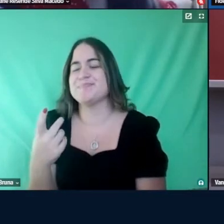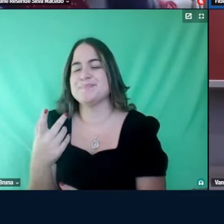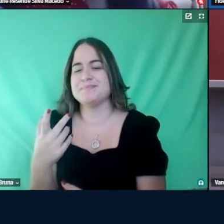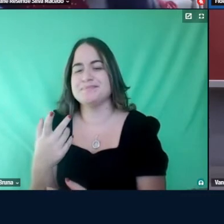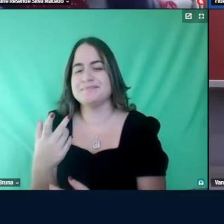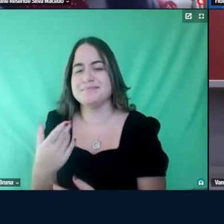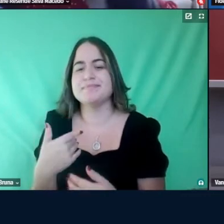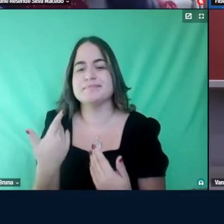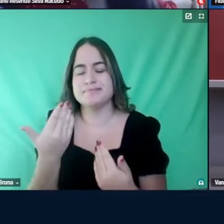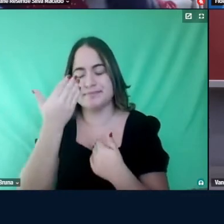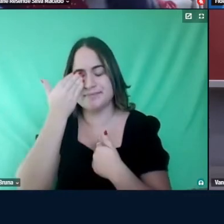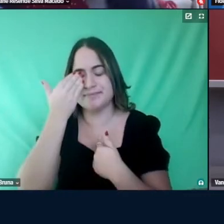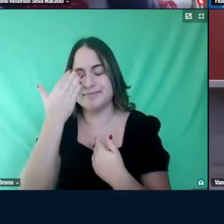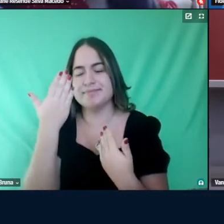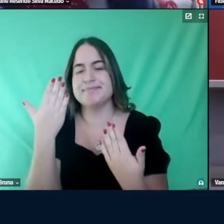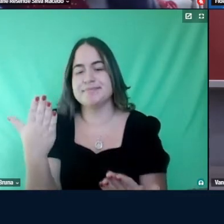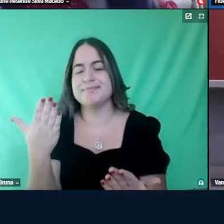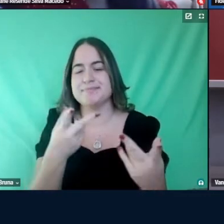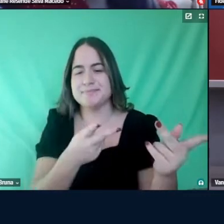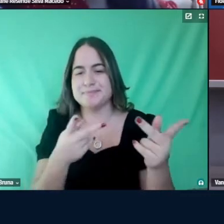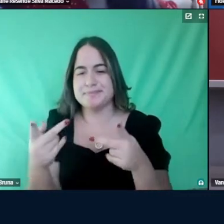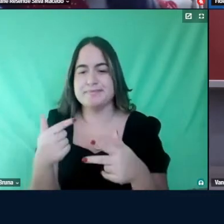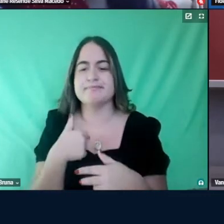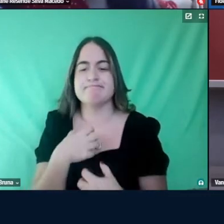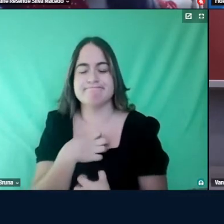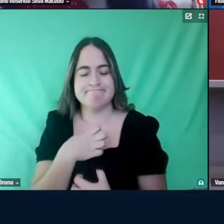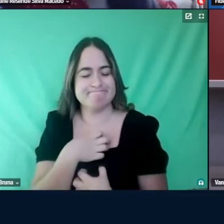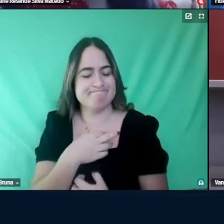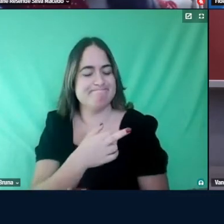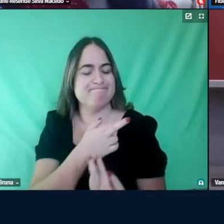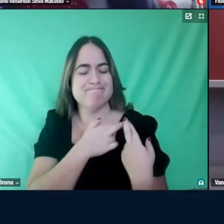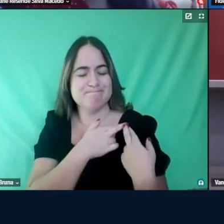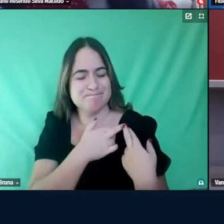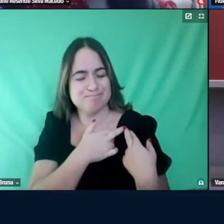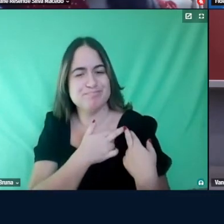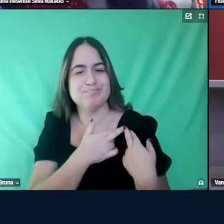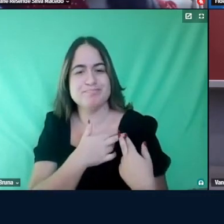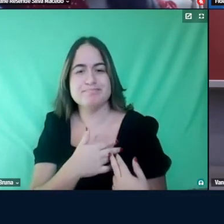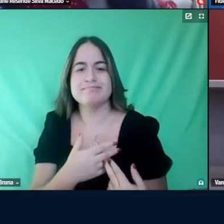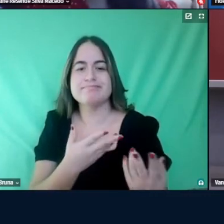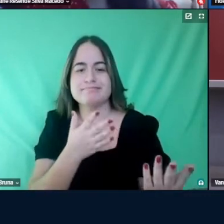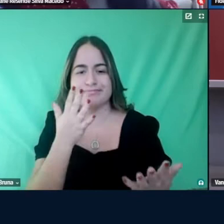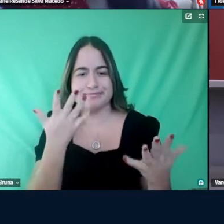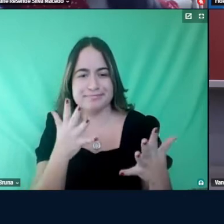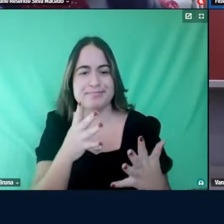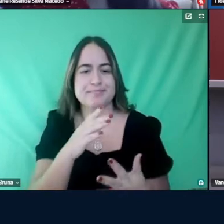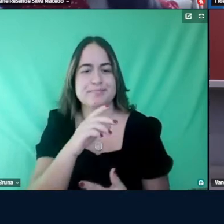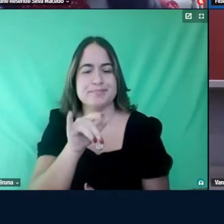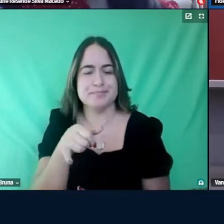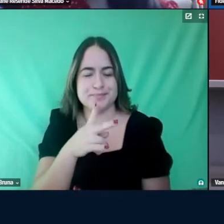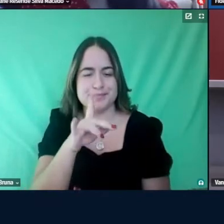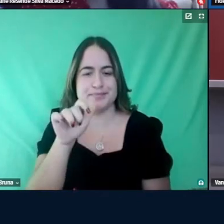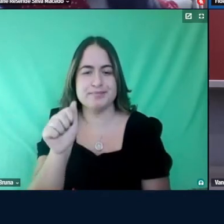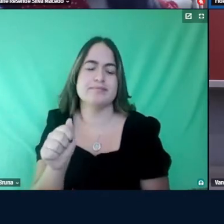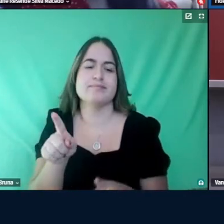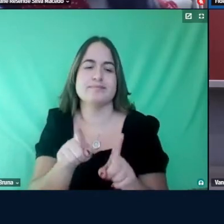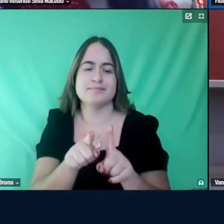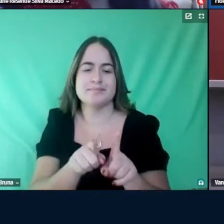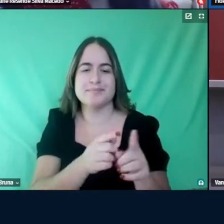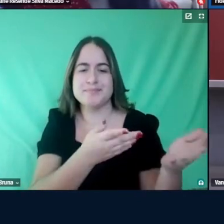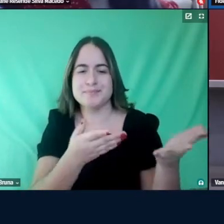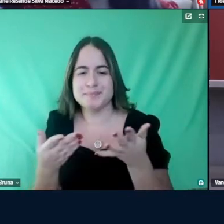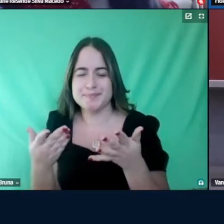agradeço muito pelo convite, me sinto totalmente honrado, cumprimento a professora Juliana, os convidados presentes, os